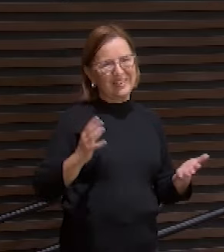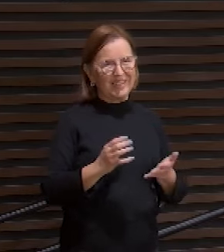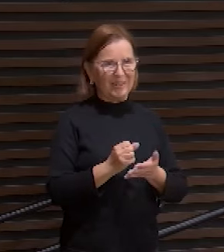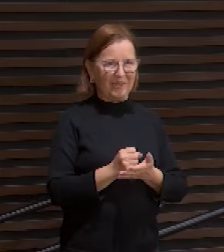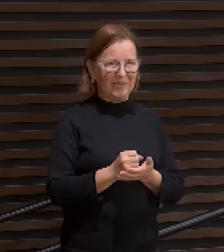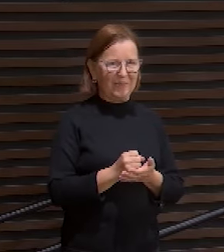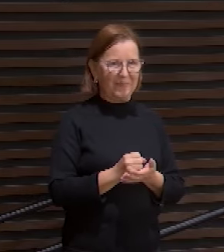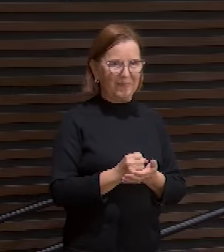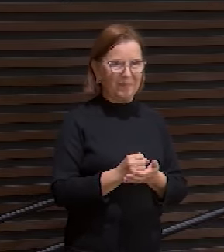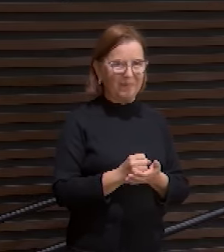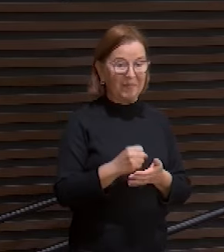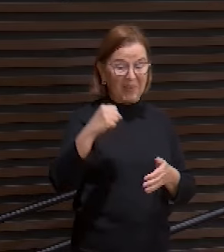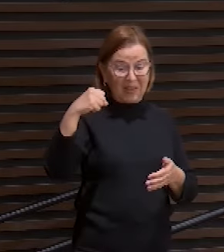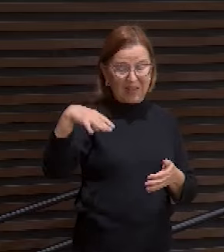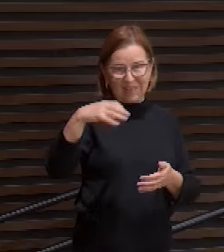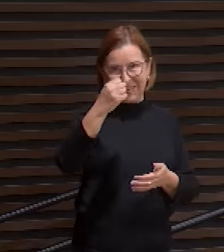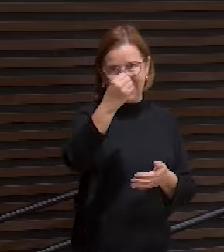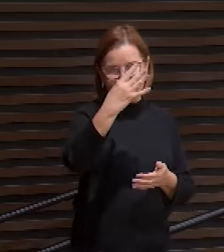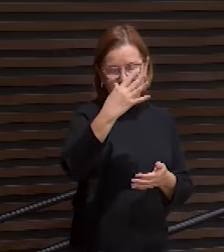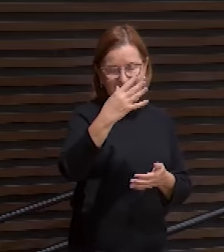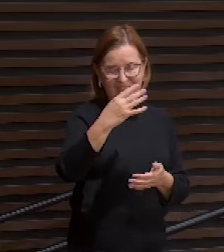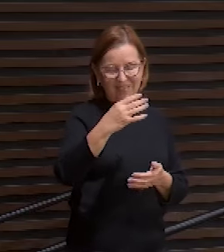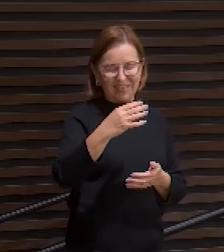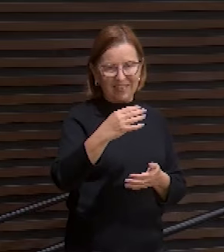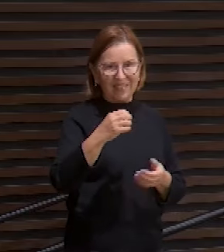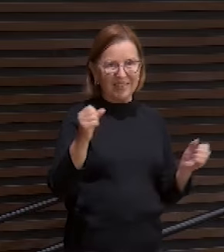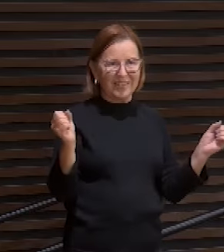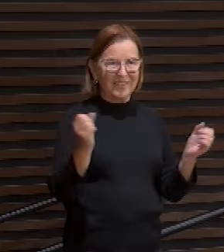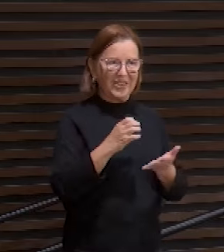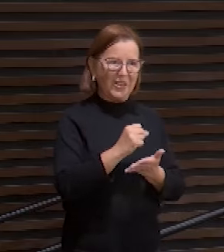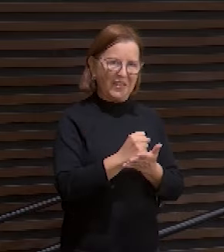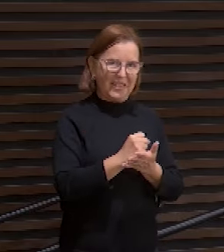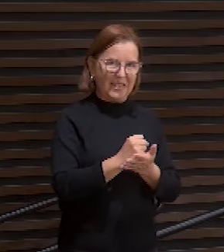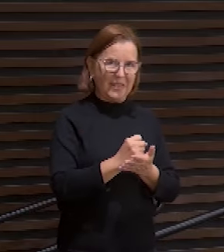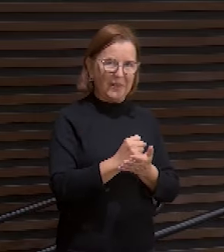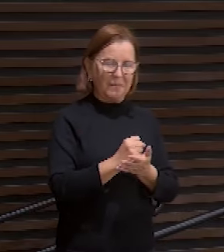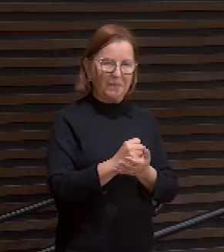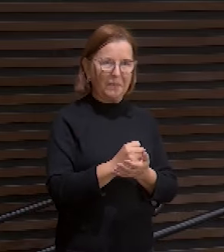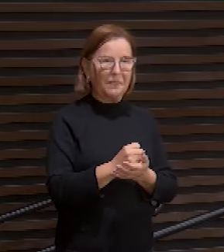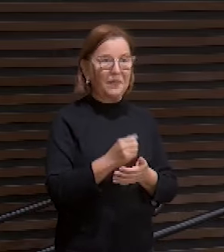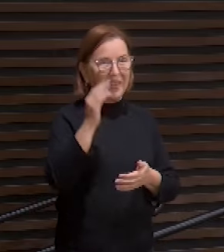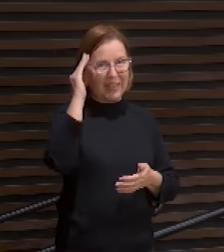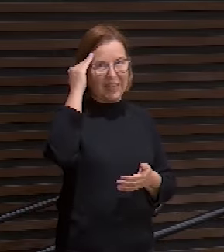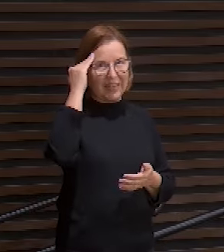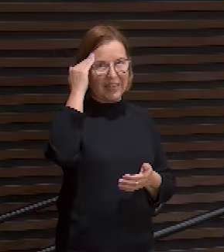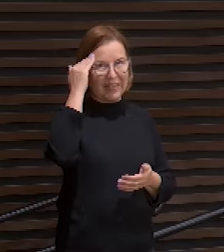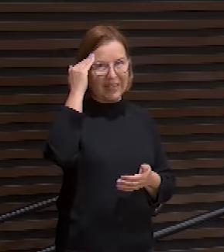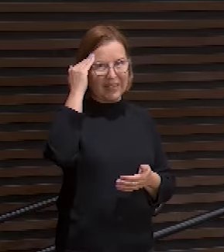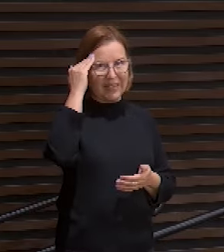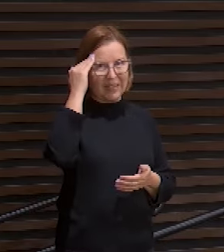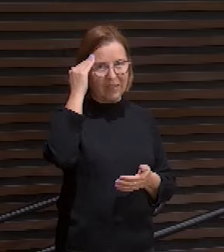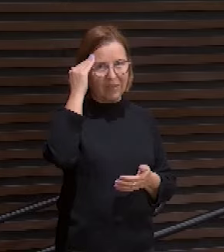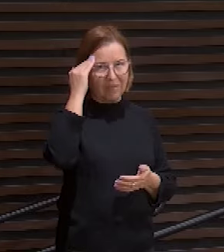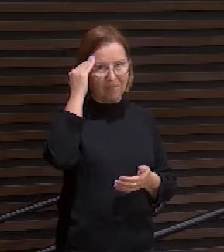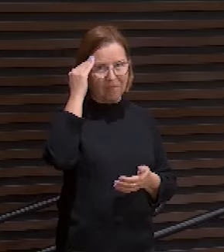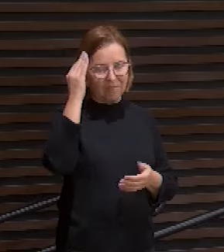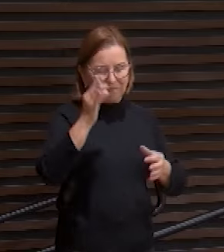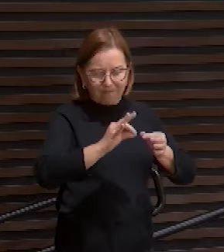À luz da revelação que temos no Novo Testamento, entendermos o tamanho do amor de Deus por nós.